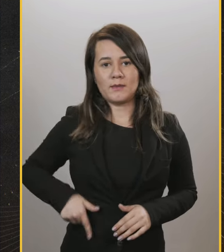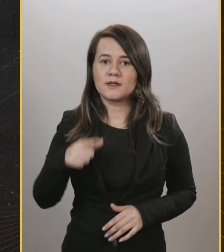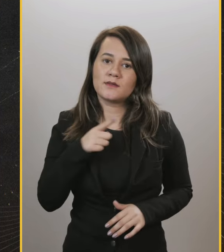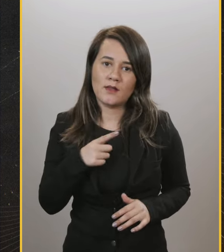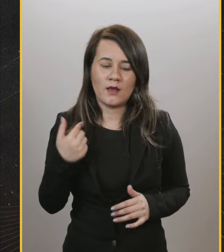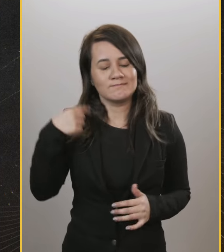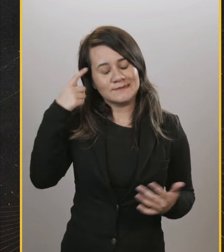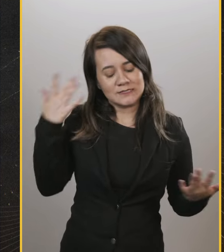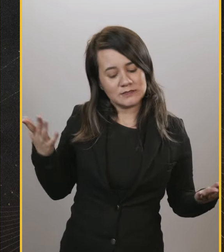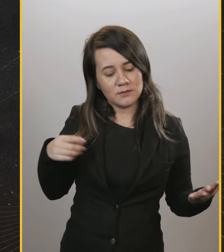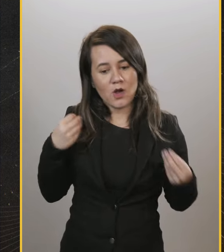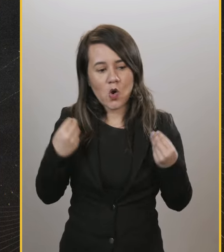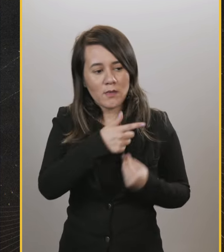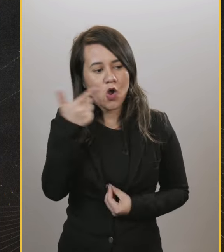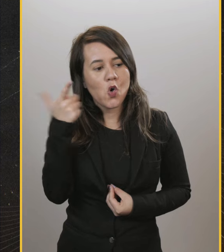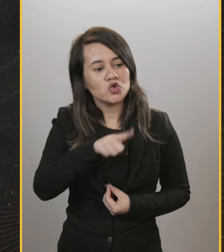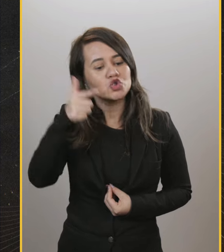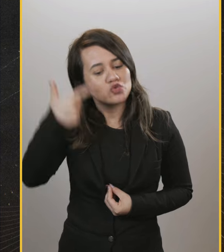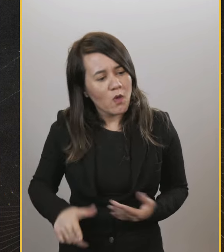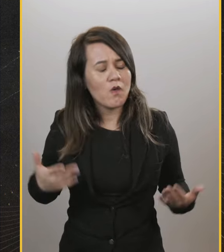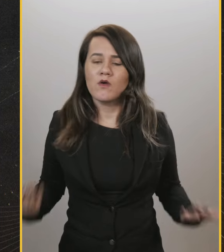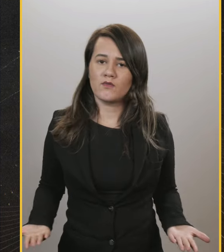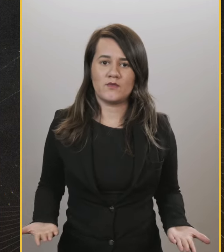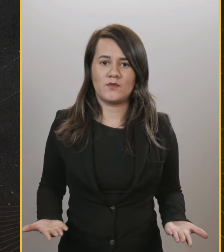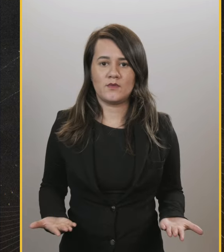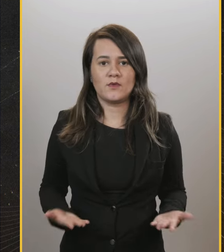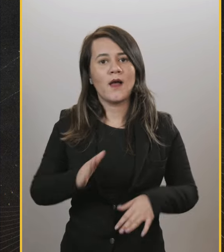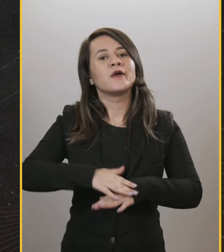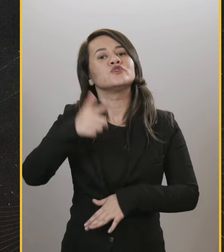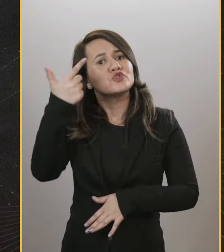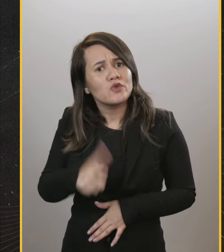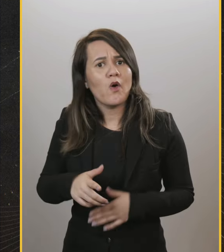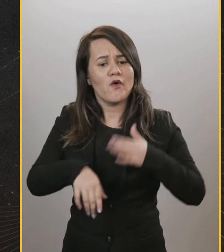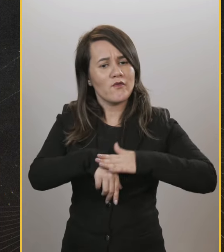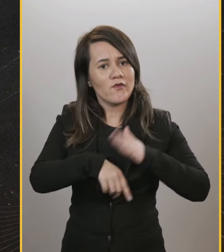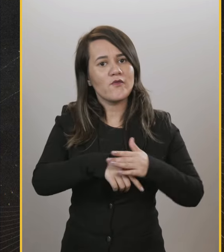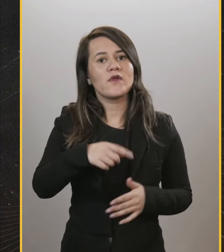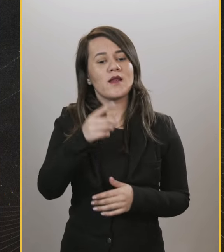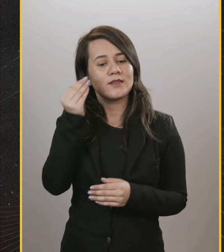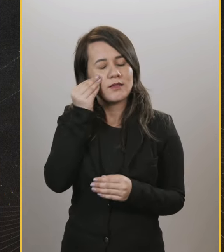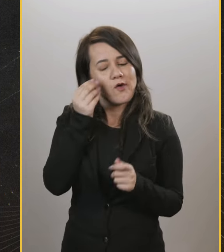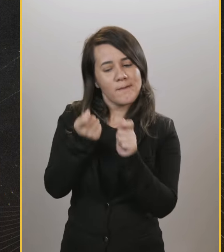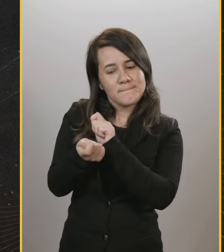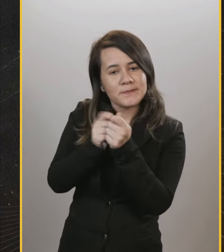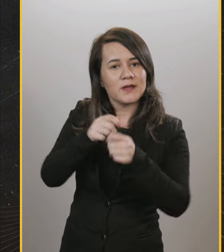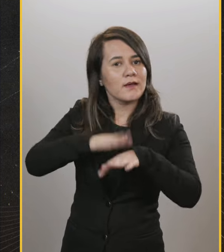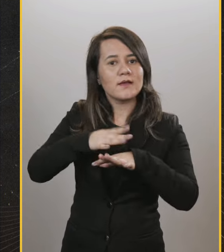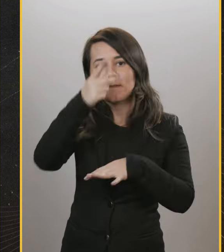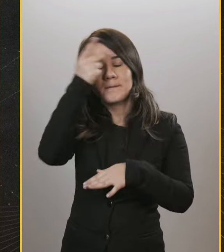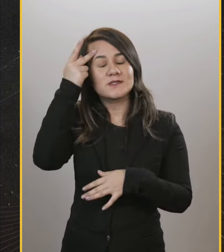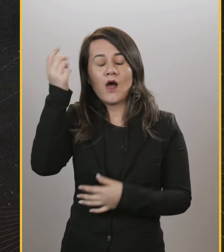tava todo mundo armado, né? Mas pula essa parte. Depois eu pensei, caralho, ele conseguiu de novo. Mais uma vez, ele botou uma